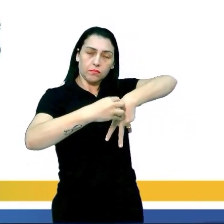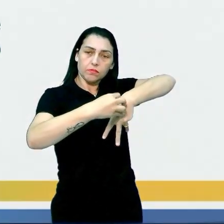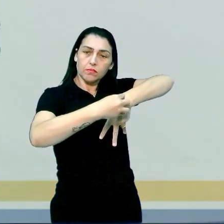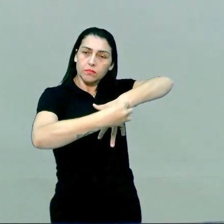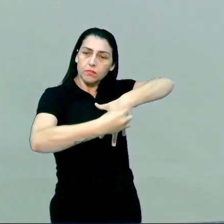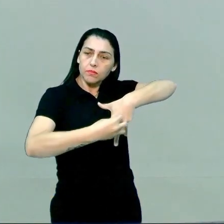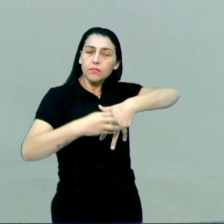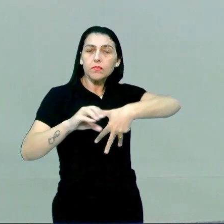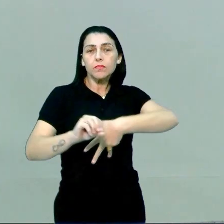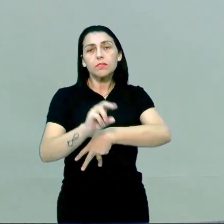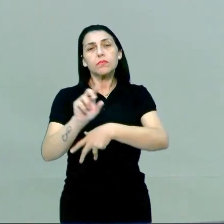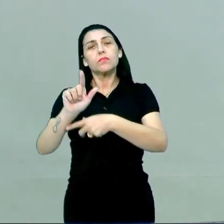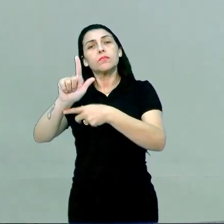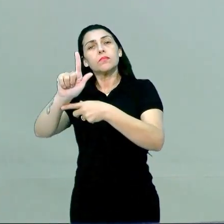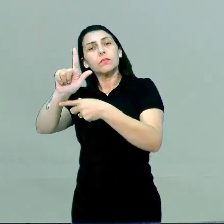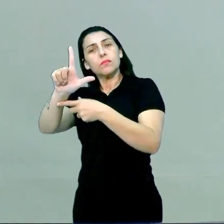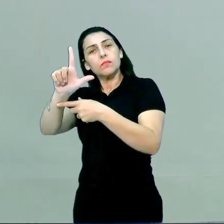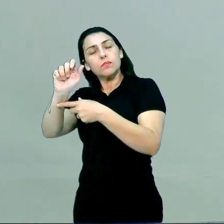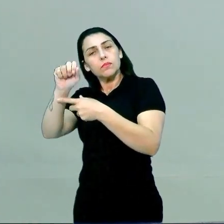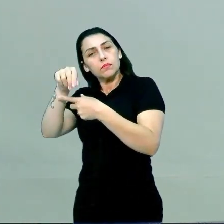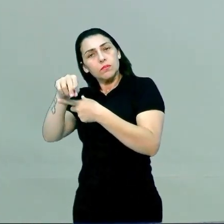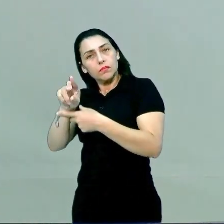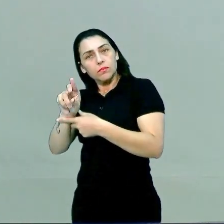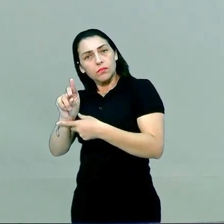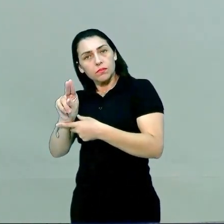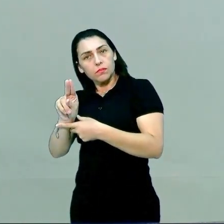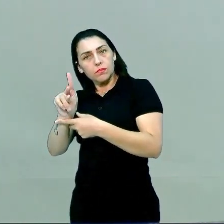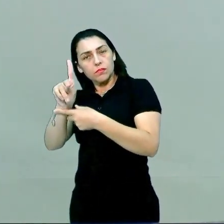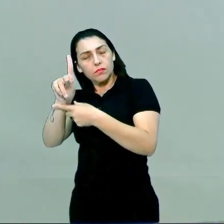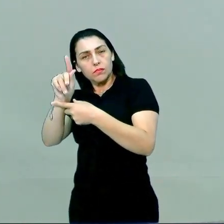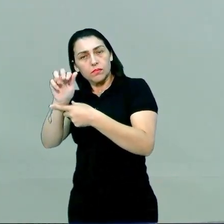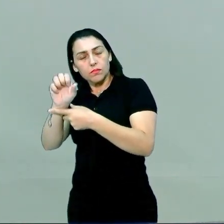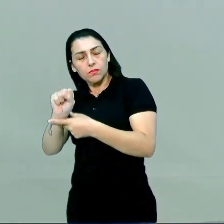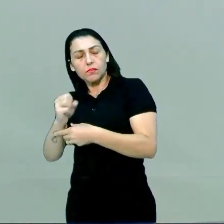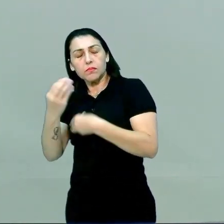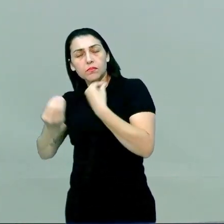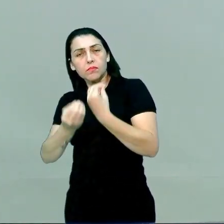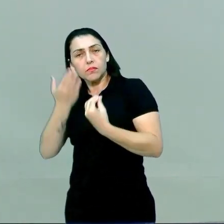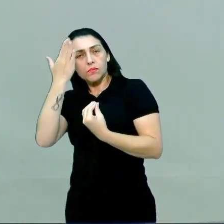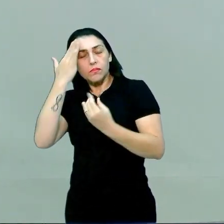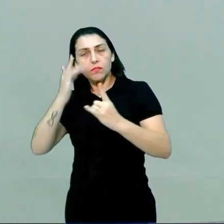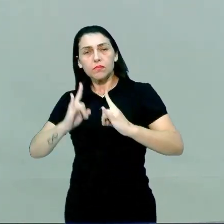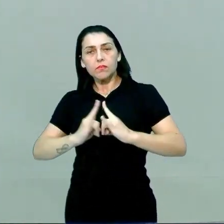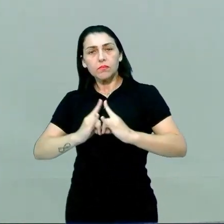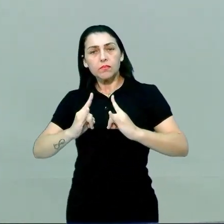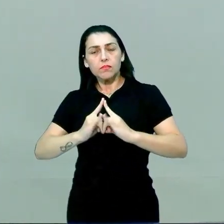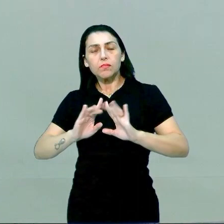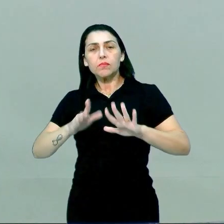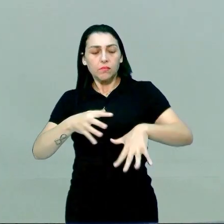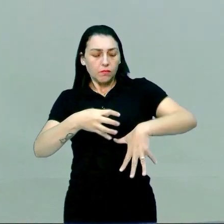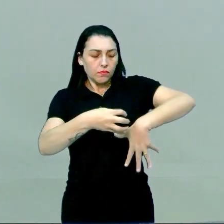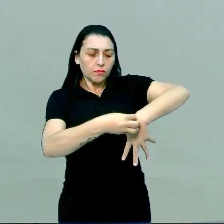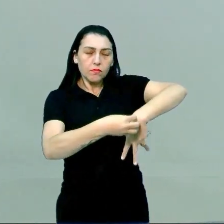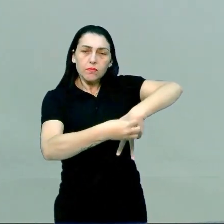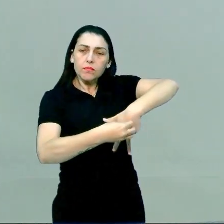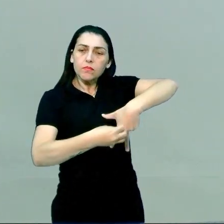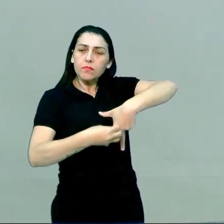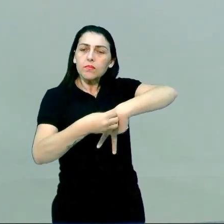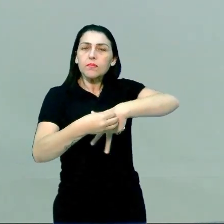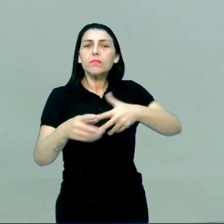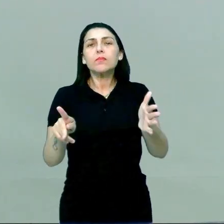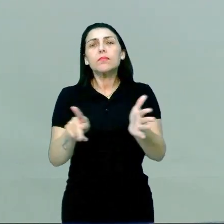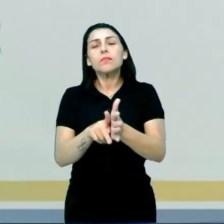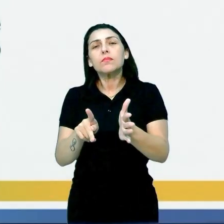nas glândulas. Tá, professora? Mas como é que o hormônio sabe que tem que atuar naquele órgão específico? Bom,